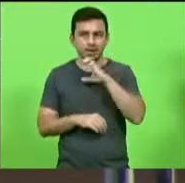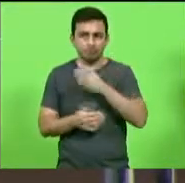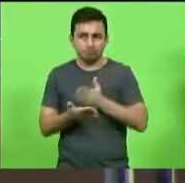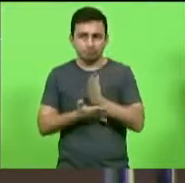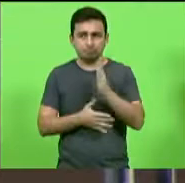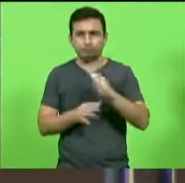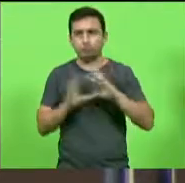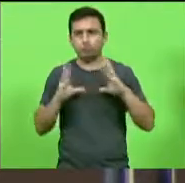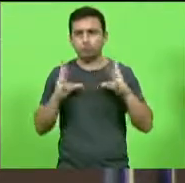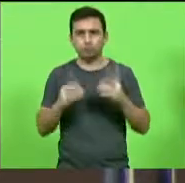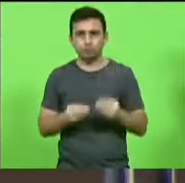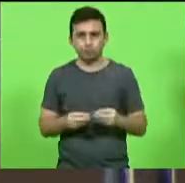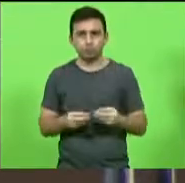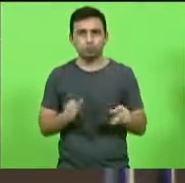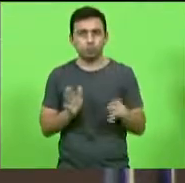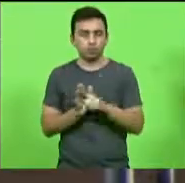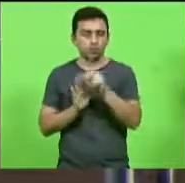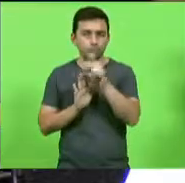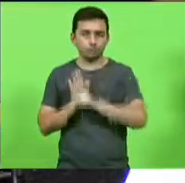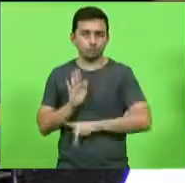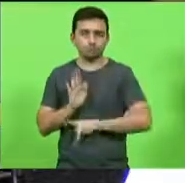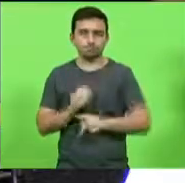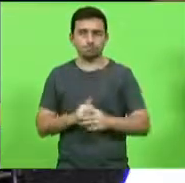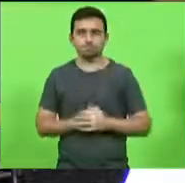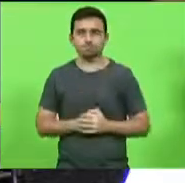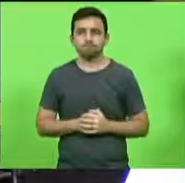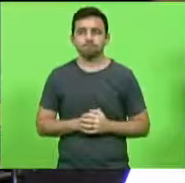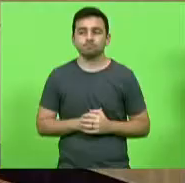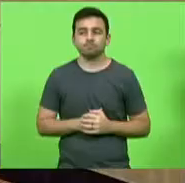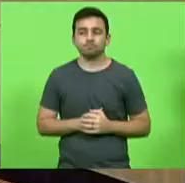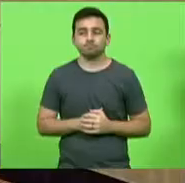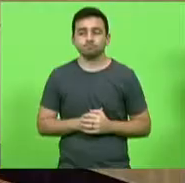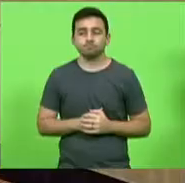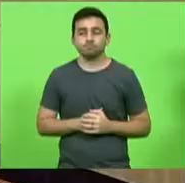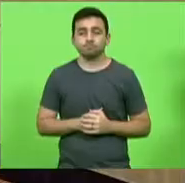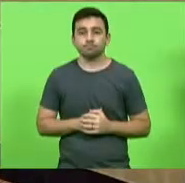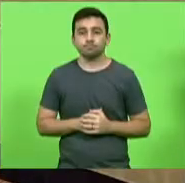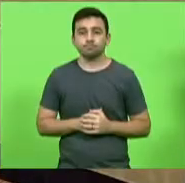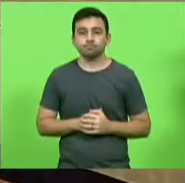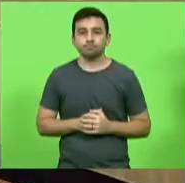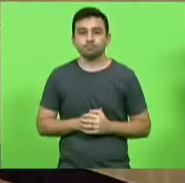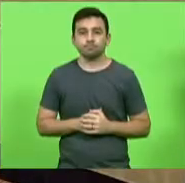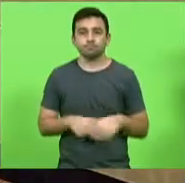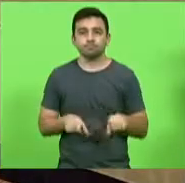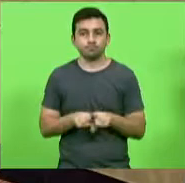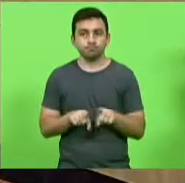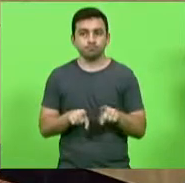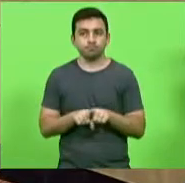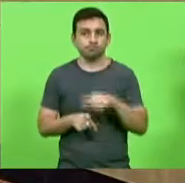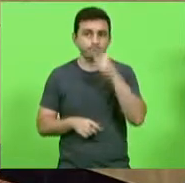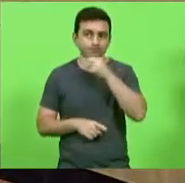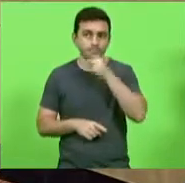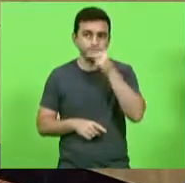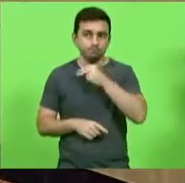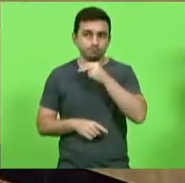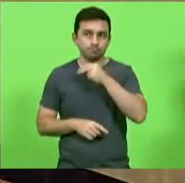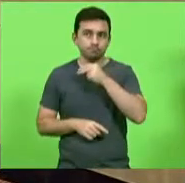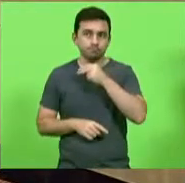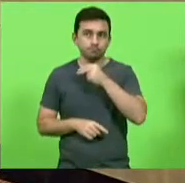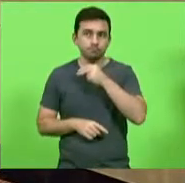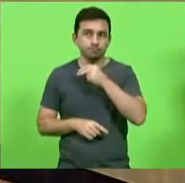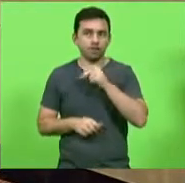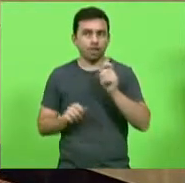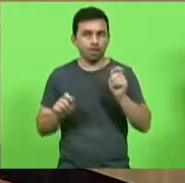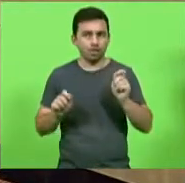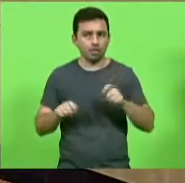membros hoje desse projeto obrigado deputado Marços obrigado deputado Kennedy traremos agora um horário